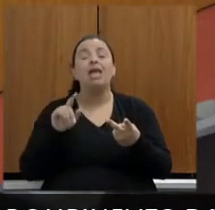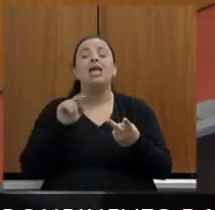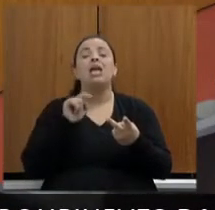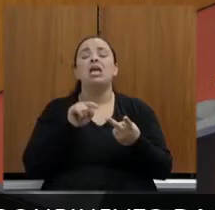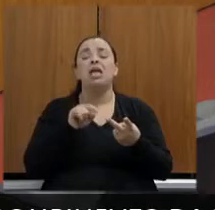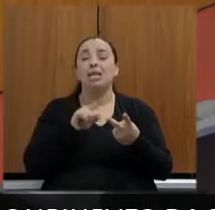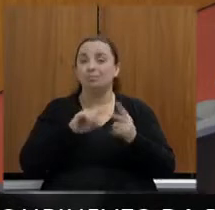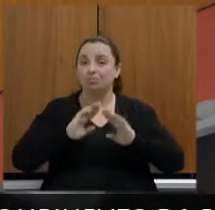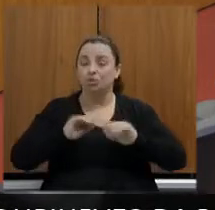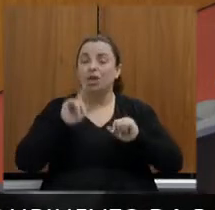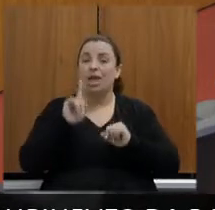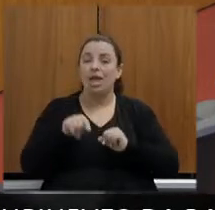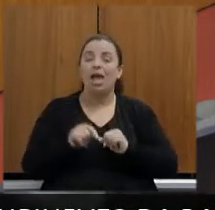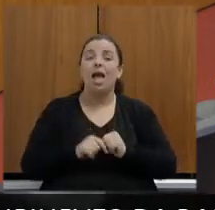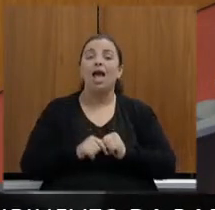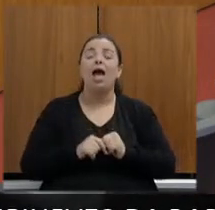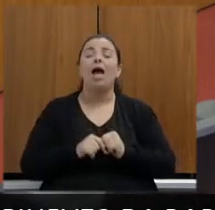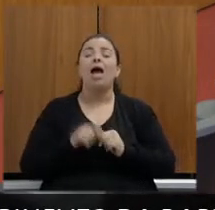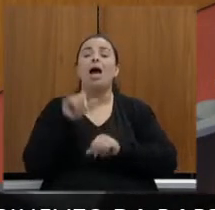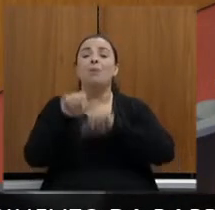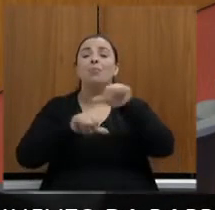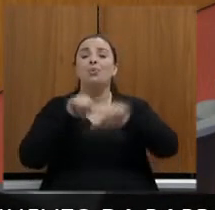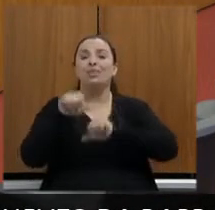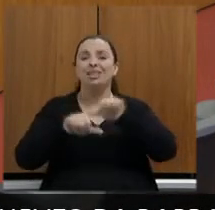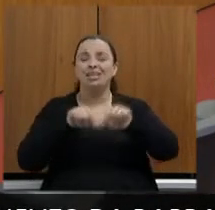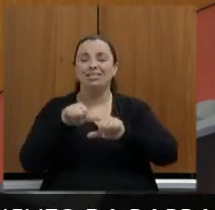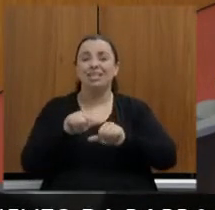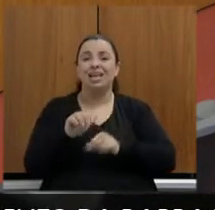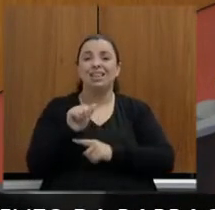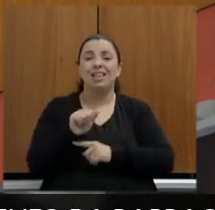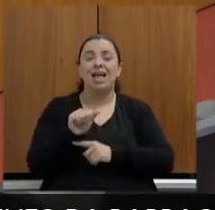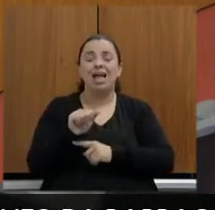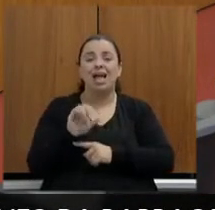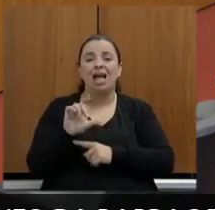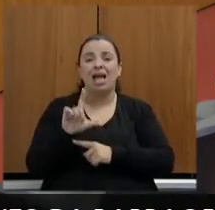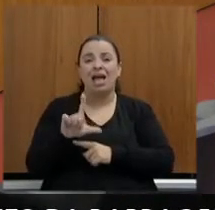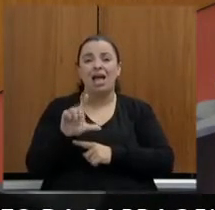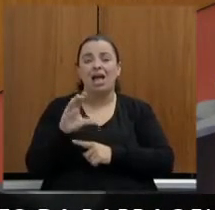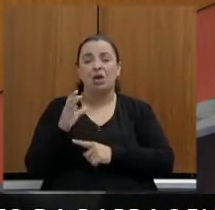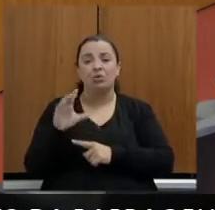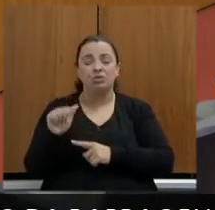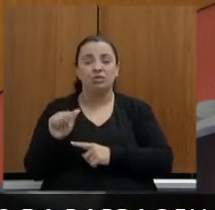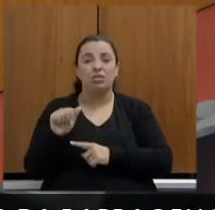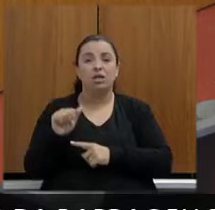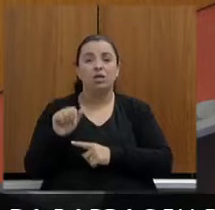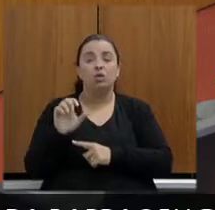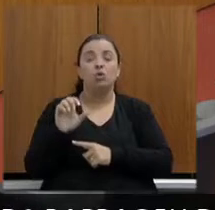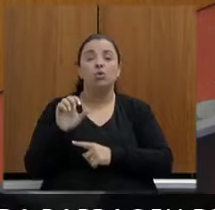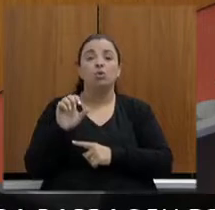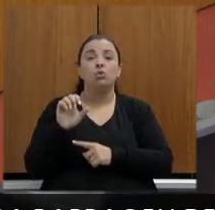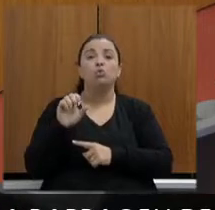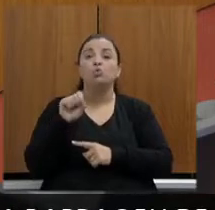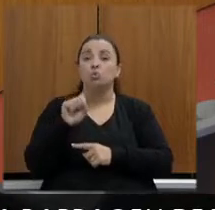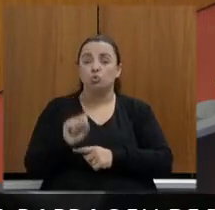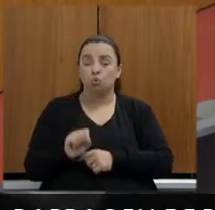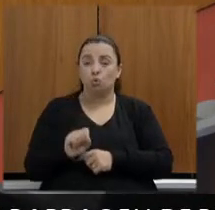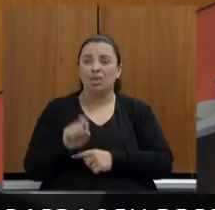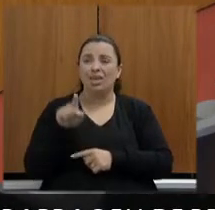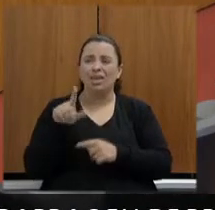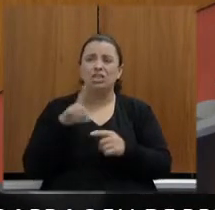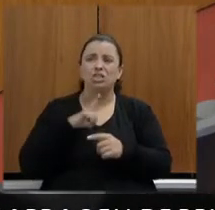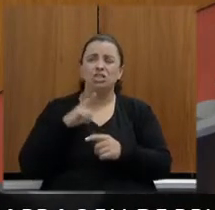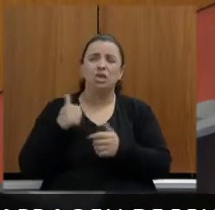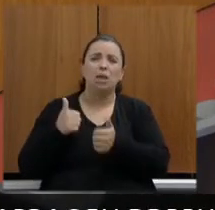originalmente mais próximo ali do Forte de Brumadinho. E, depois de uma ida minha, da